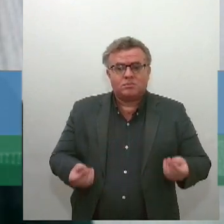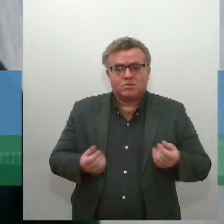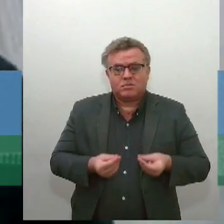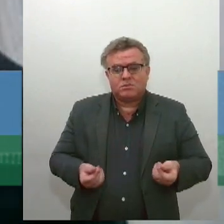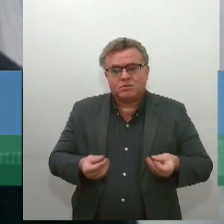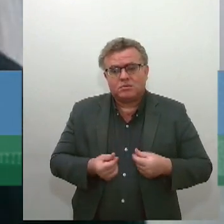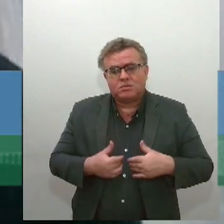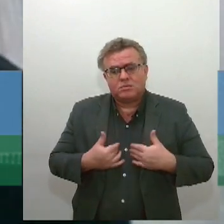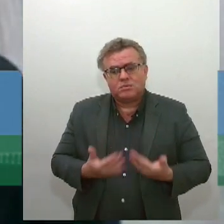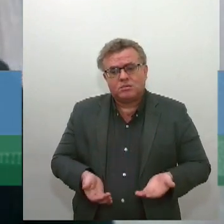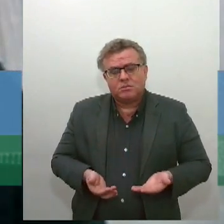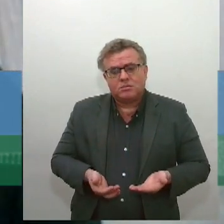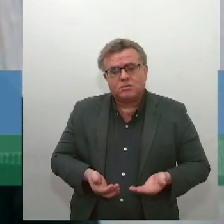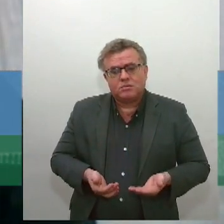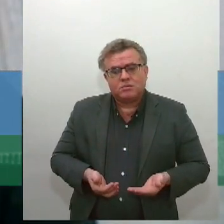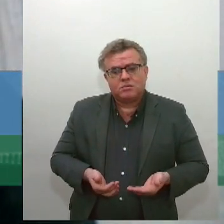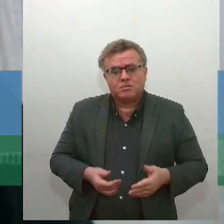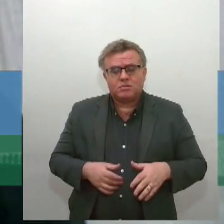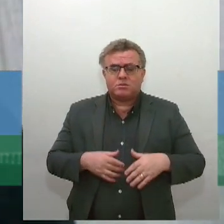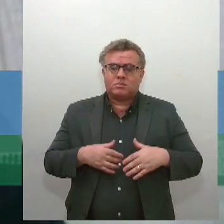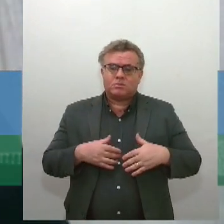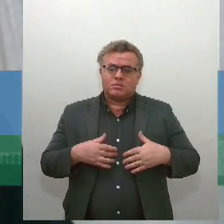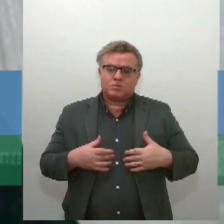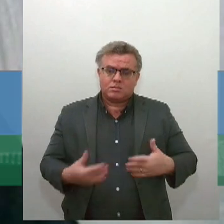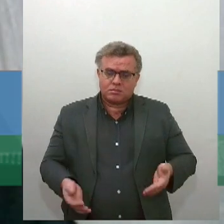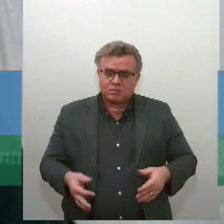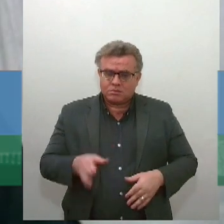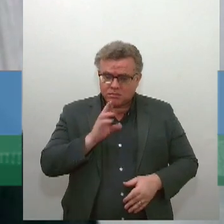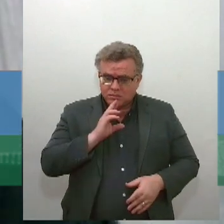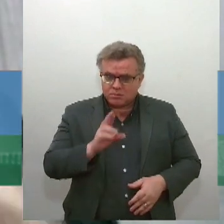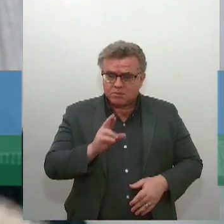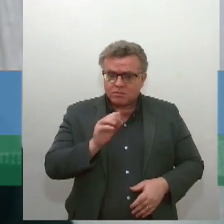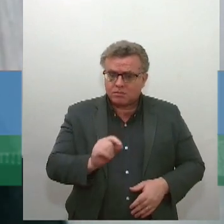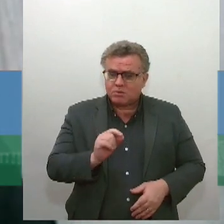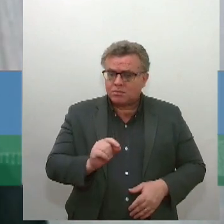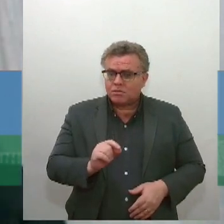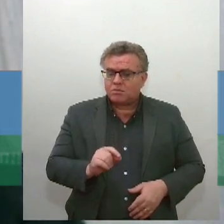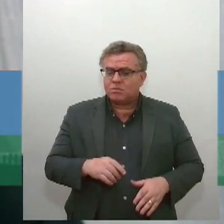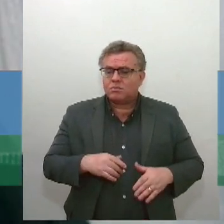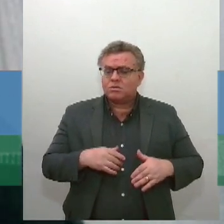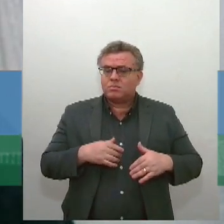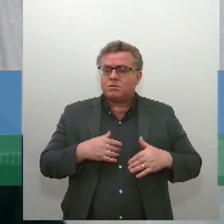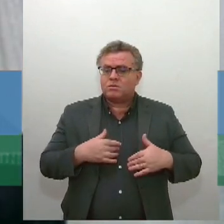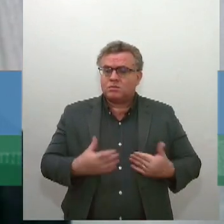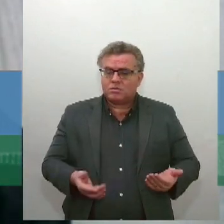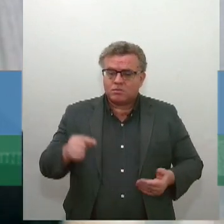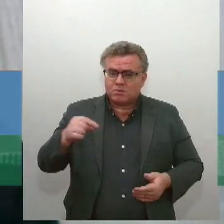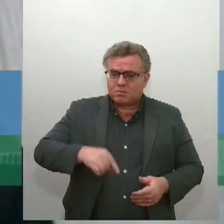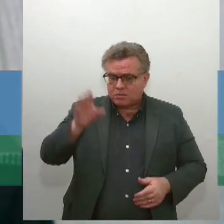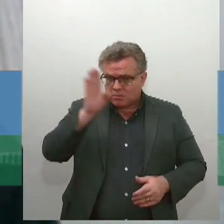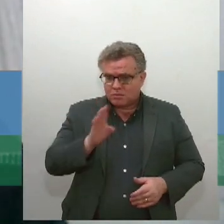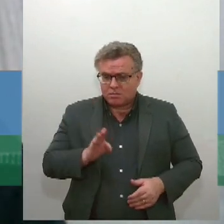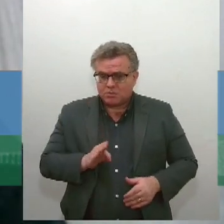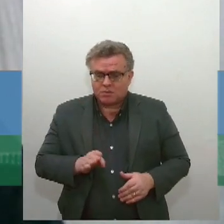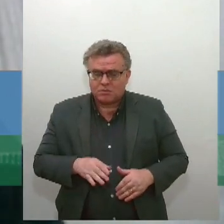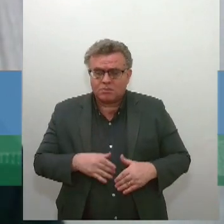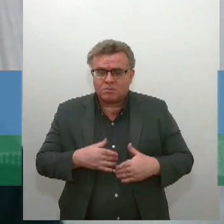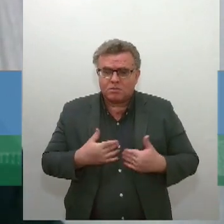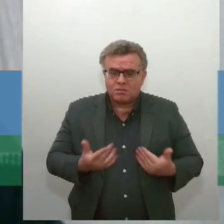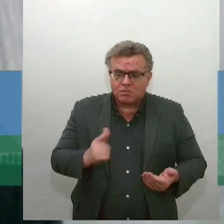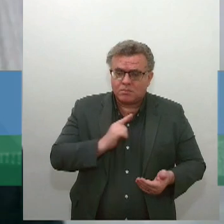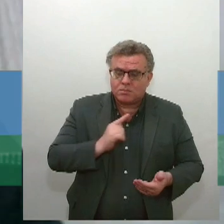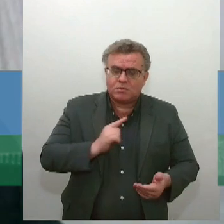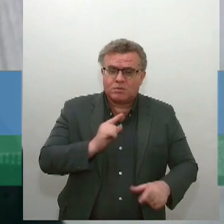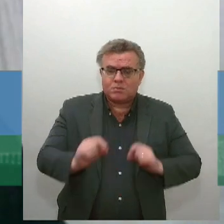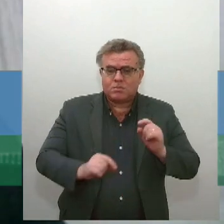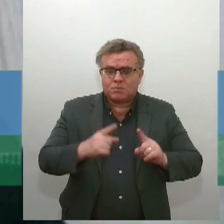Agora, respondendo diretamente à pergunta, quando você tem no Brasil um outro elemento que é típico da gente, não estou dizendo